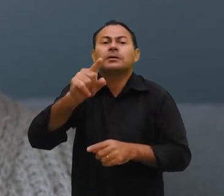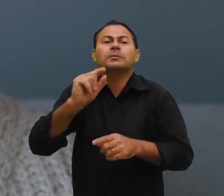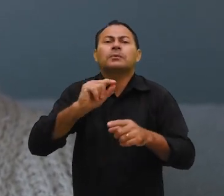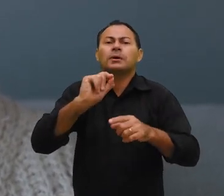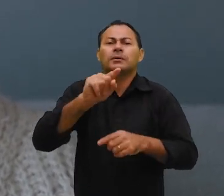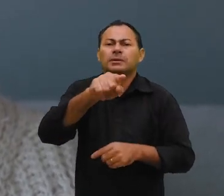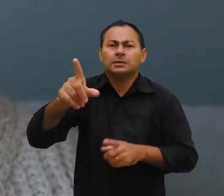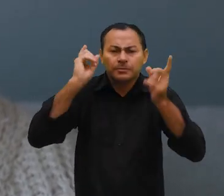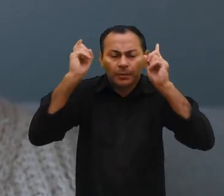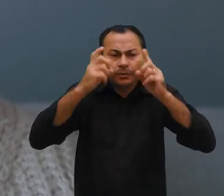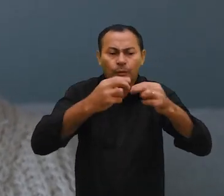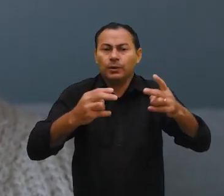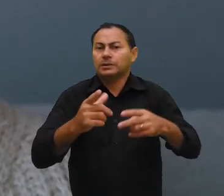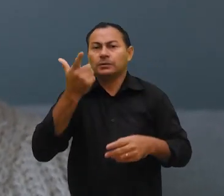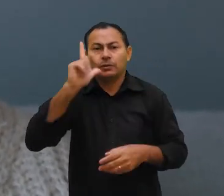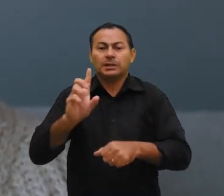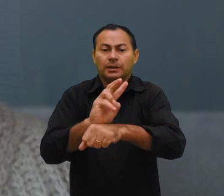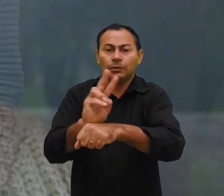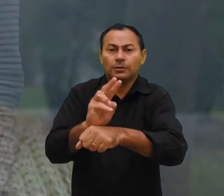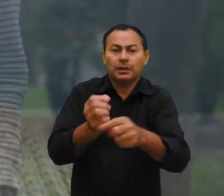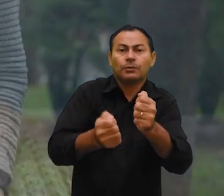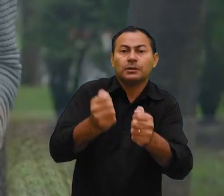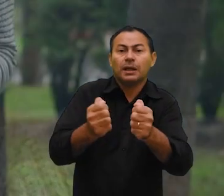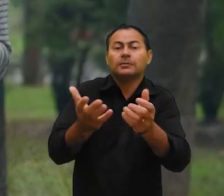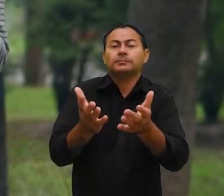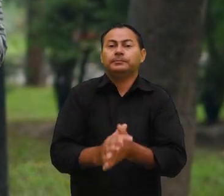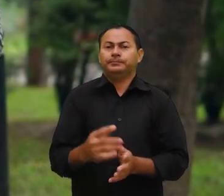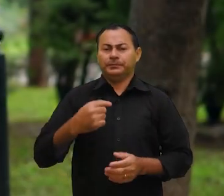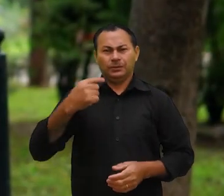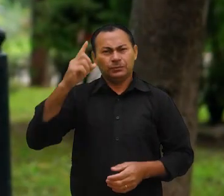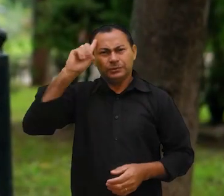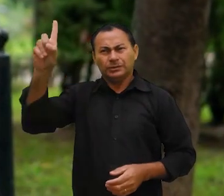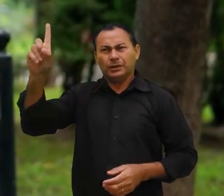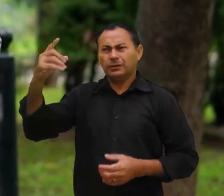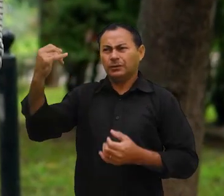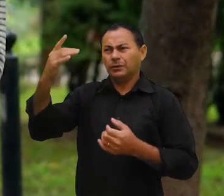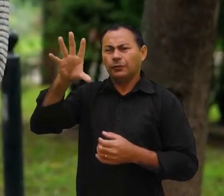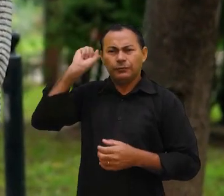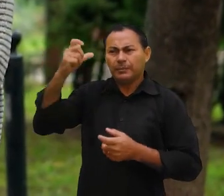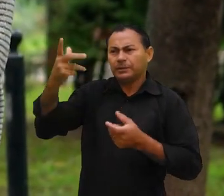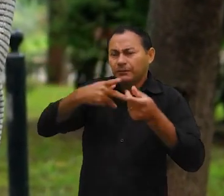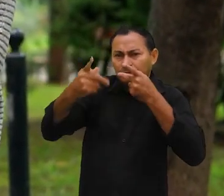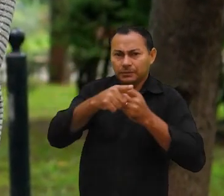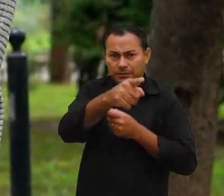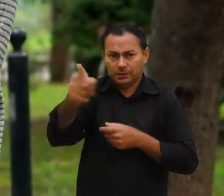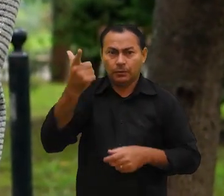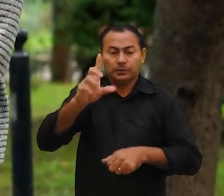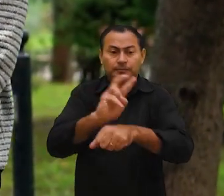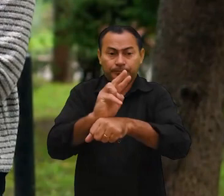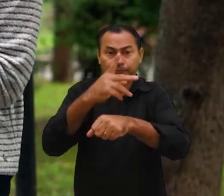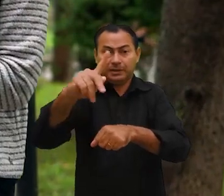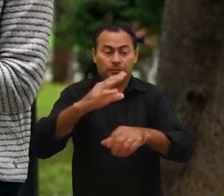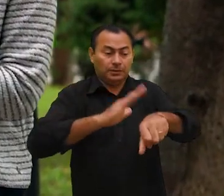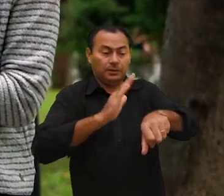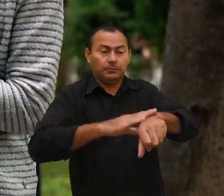você se preocupa com coisas que não consegue controlar. Uma vez eu ouvi o seguinte comentário. Você não consegue